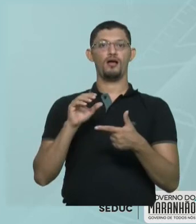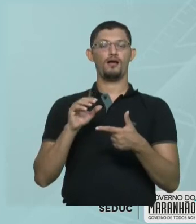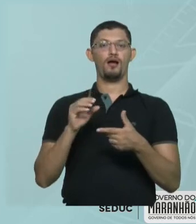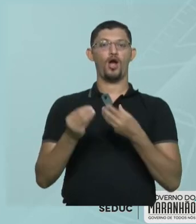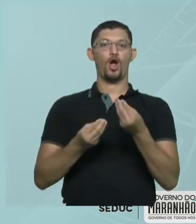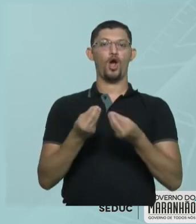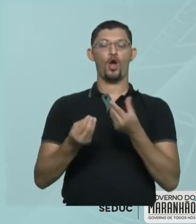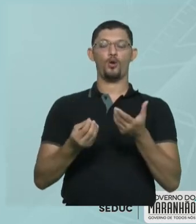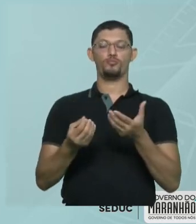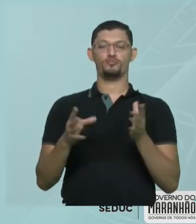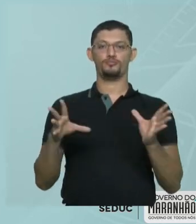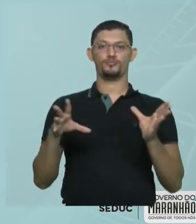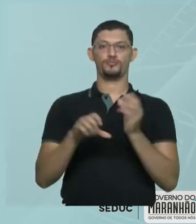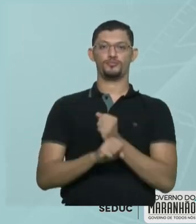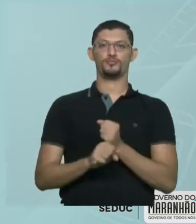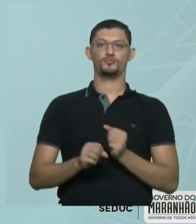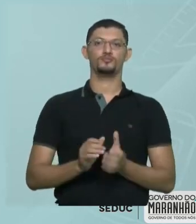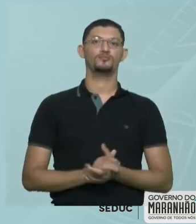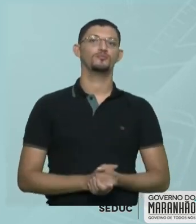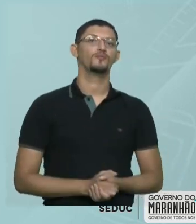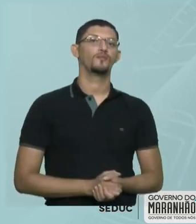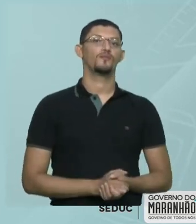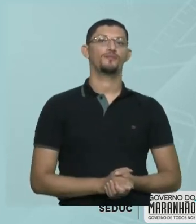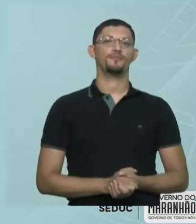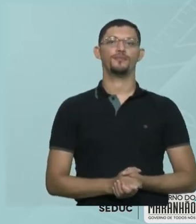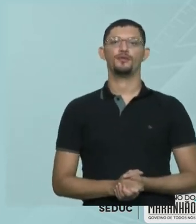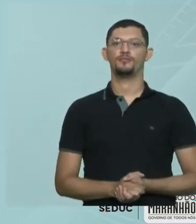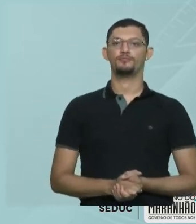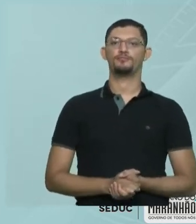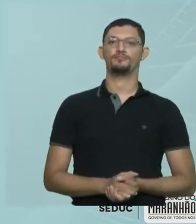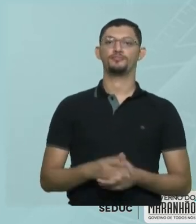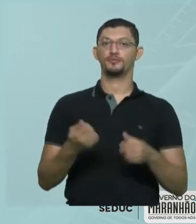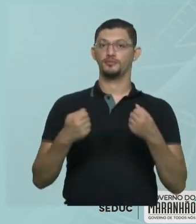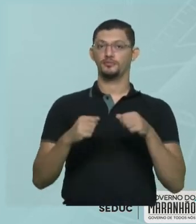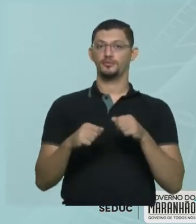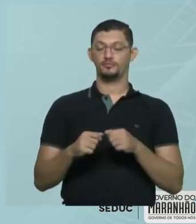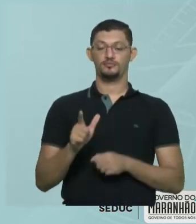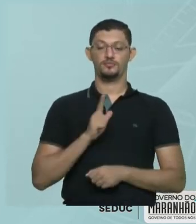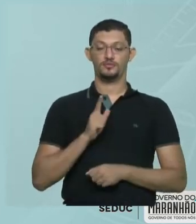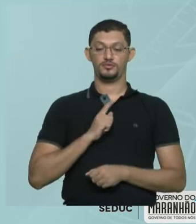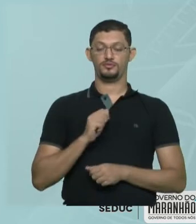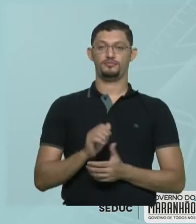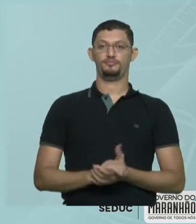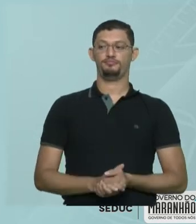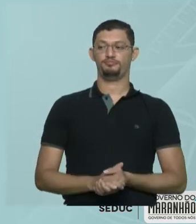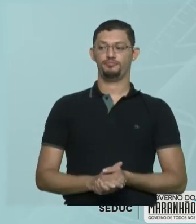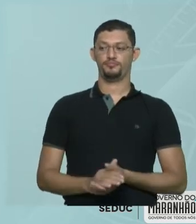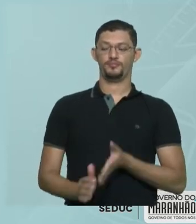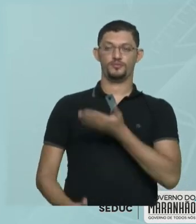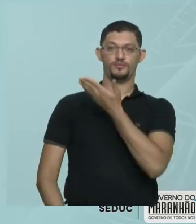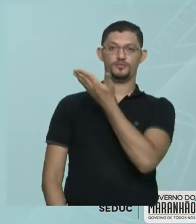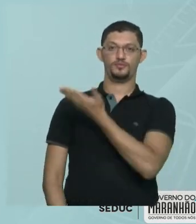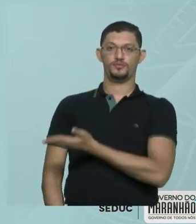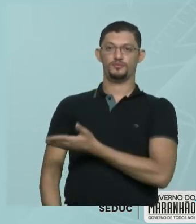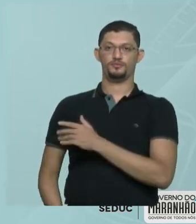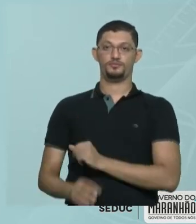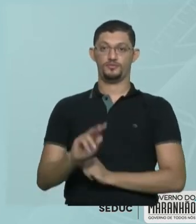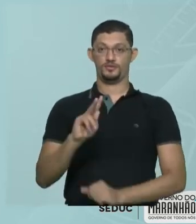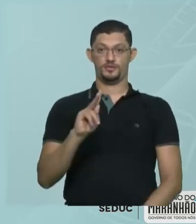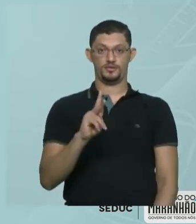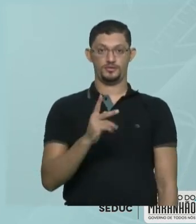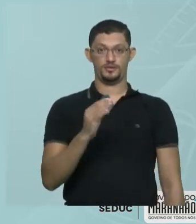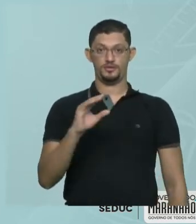E como é que eu calculo a massa molar do ácido clorídrico, professor? Ele tem que me dar as massas atômicas. O ácido clorídrico, que é o HCl,